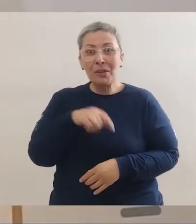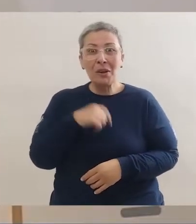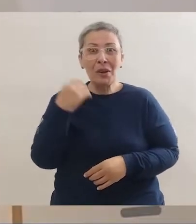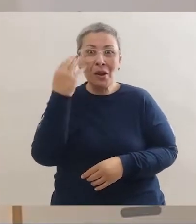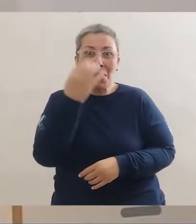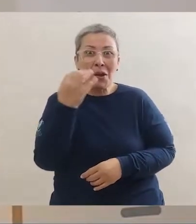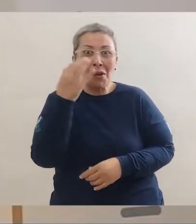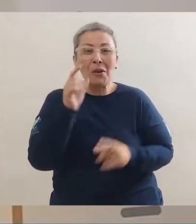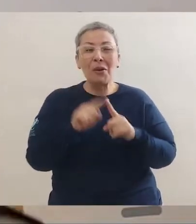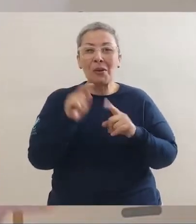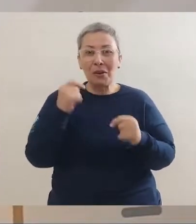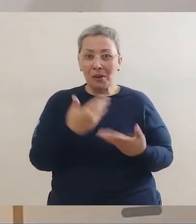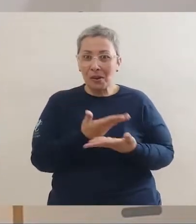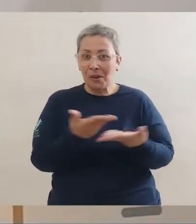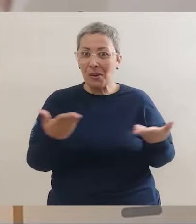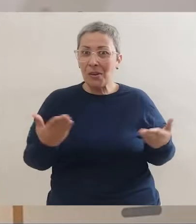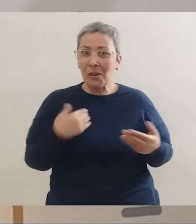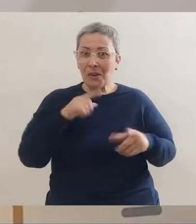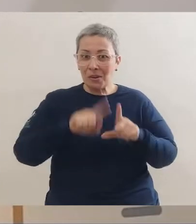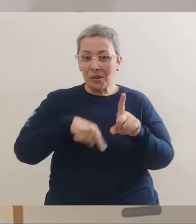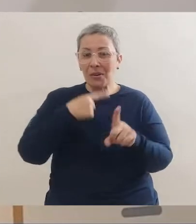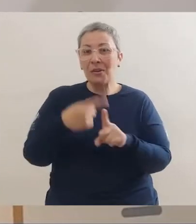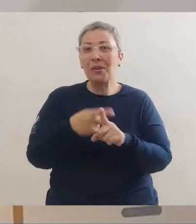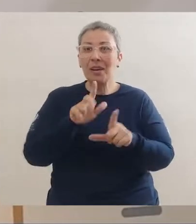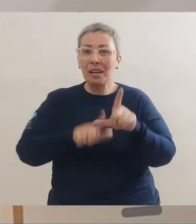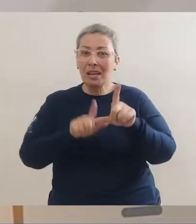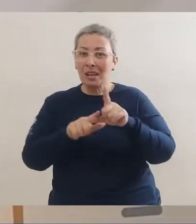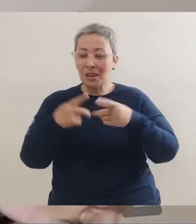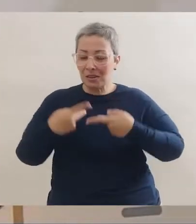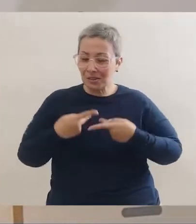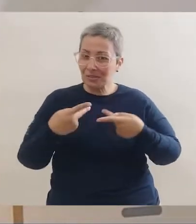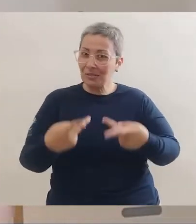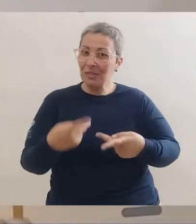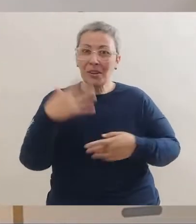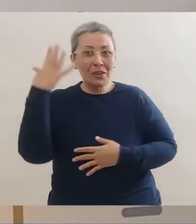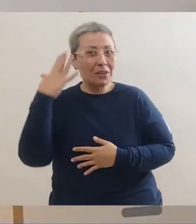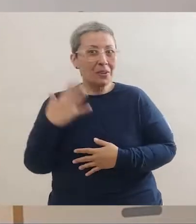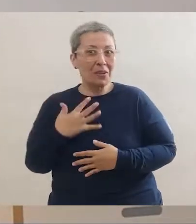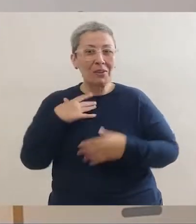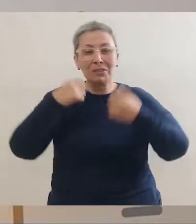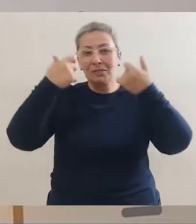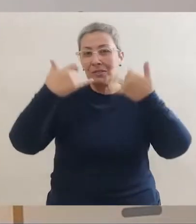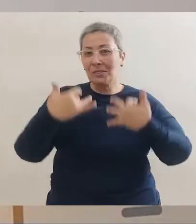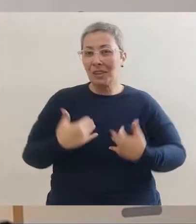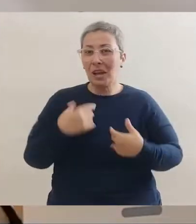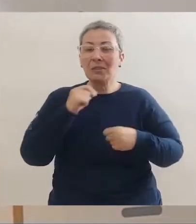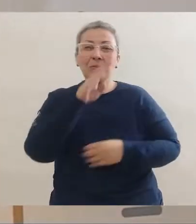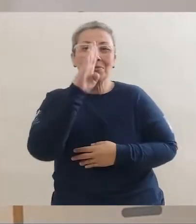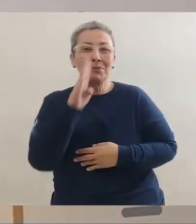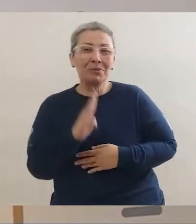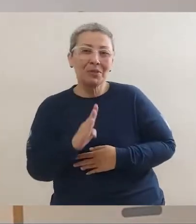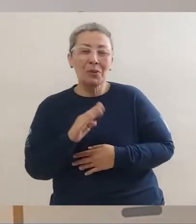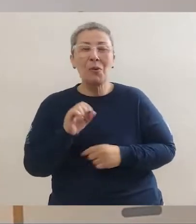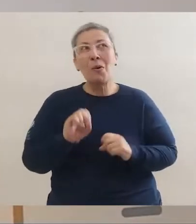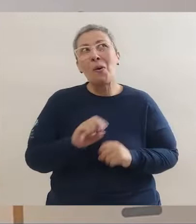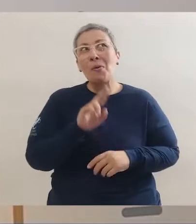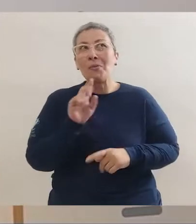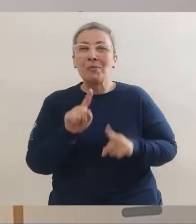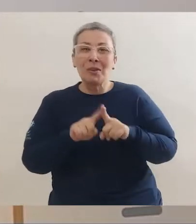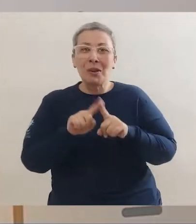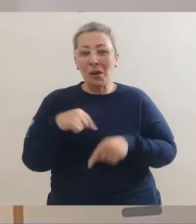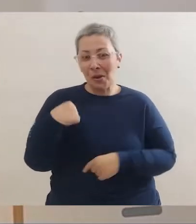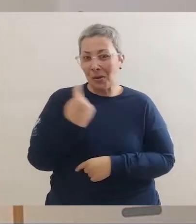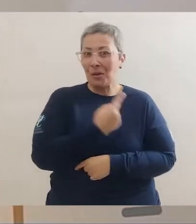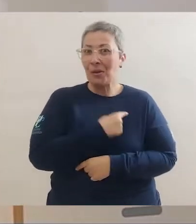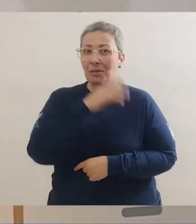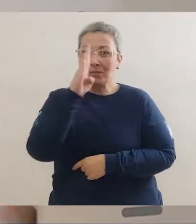sou a professora Joyce e eu dei uma passadinha aqui no Além das Letras, a convite da professora Thalita para falar do meu Brasil, ou